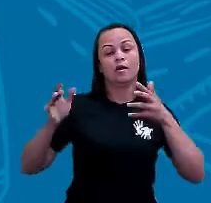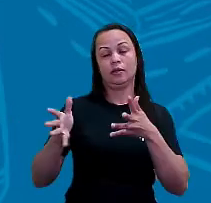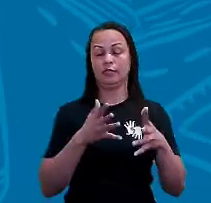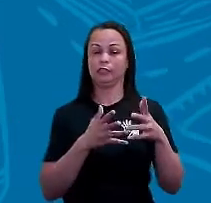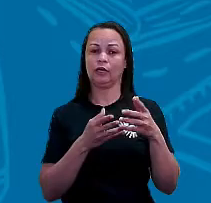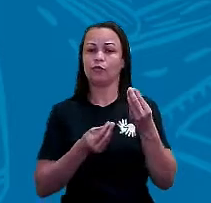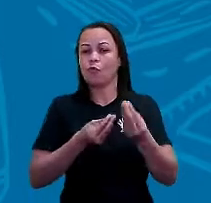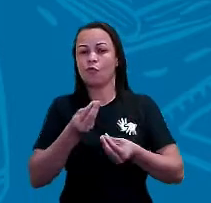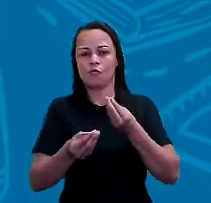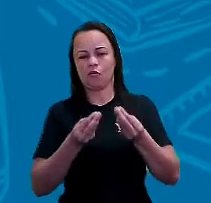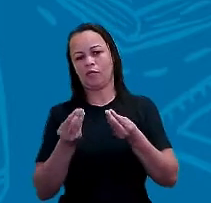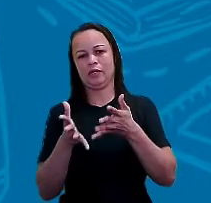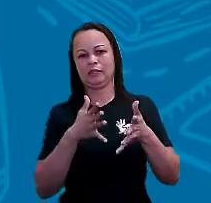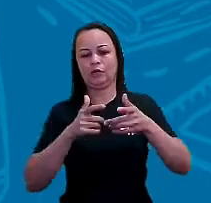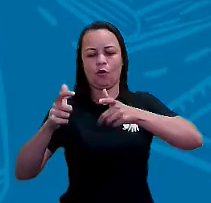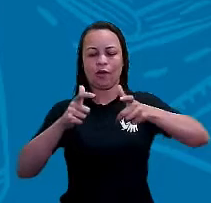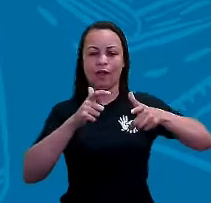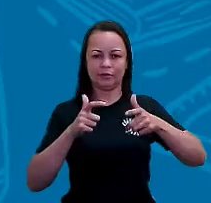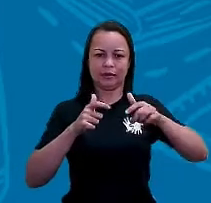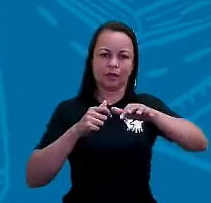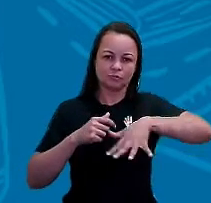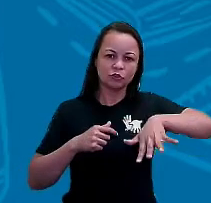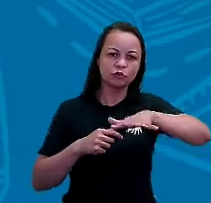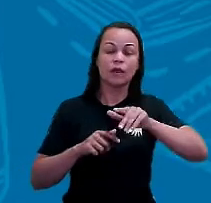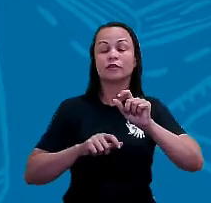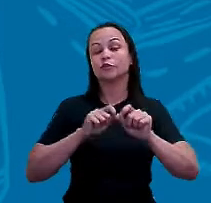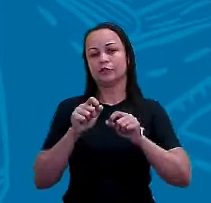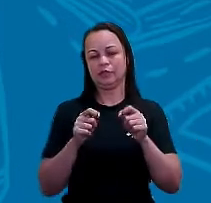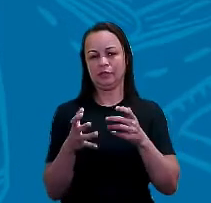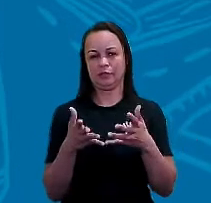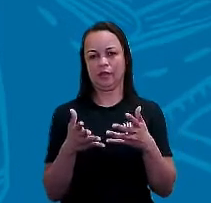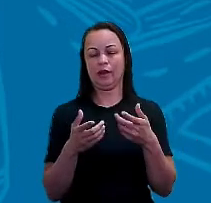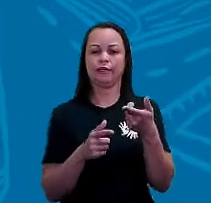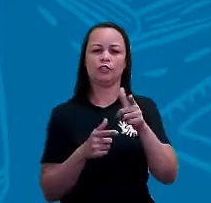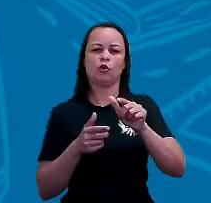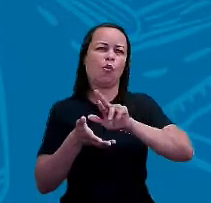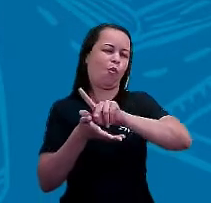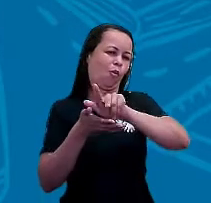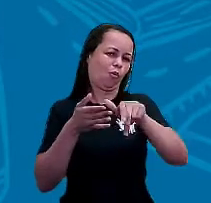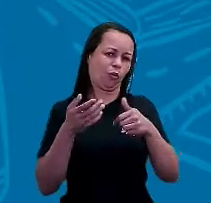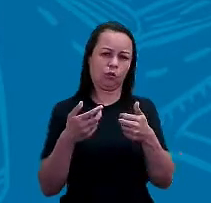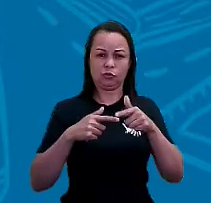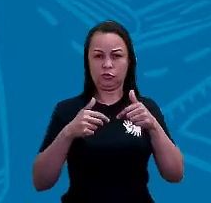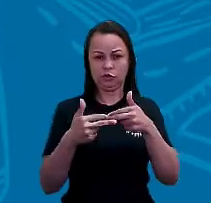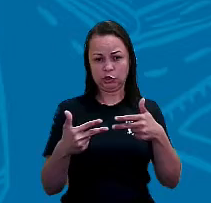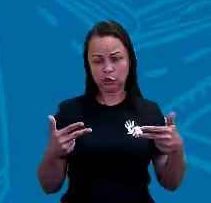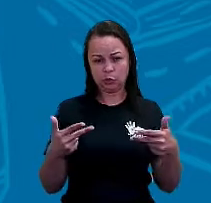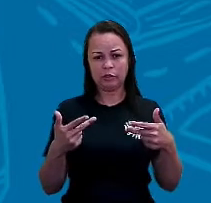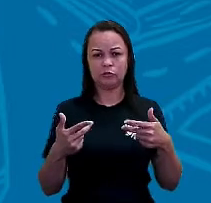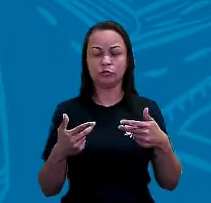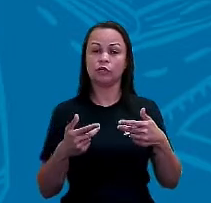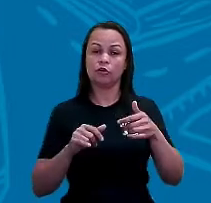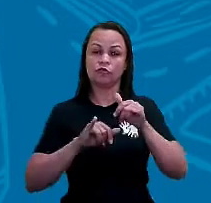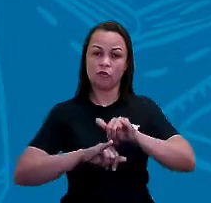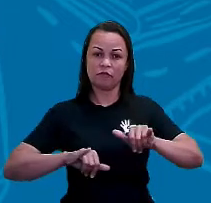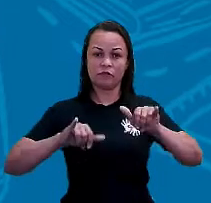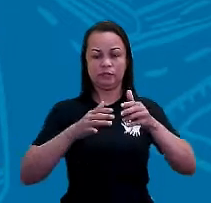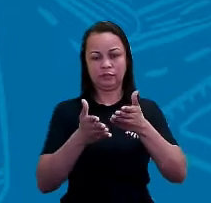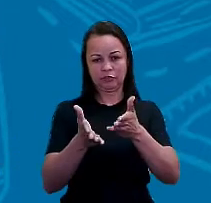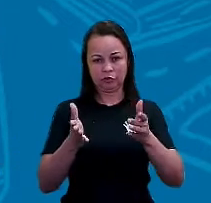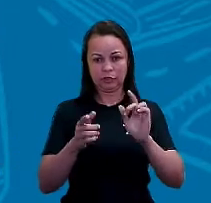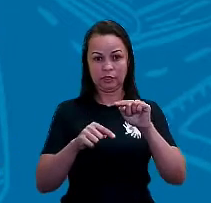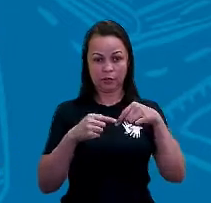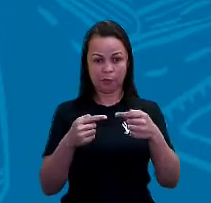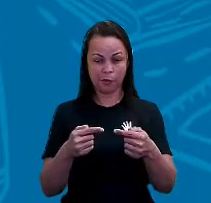de se localizar no espaço, além de alguns outros instrumentos que eu vou citar para vocês mais adiante na nossa aula,